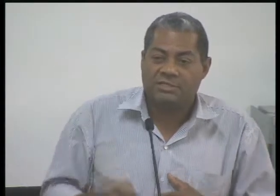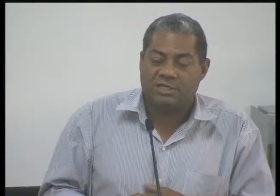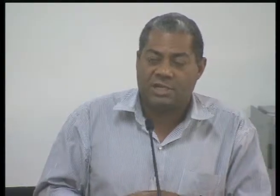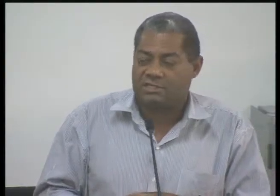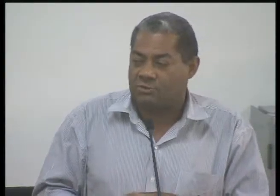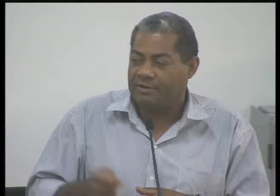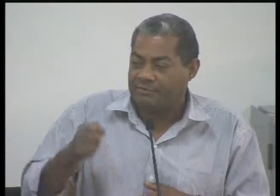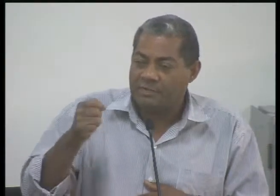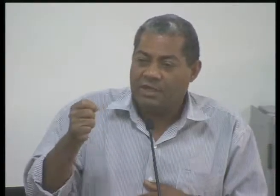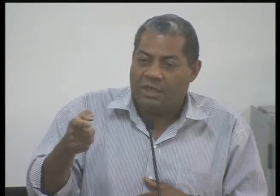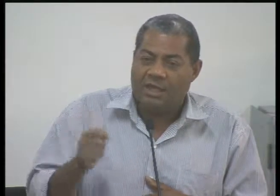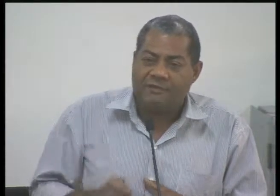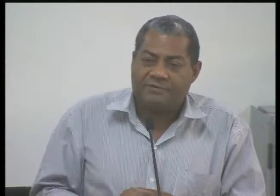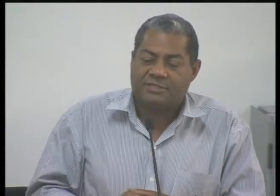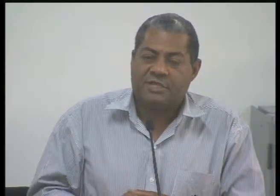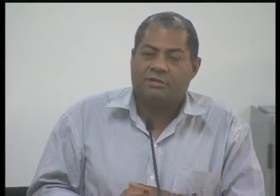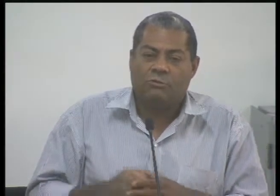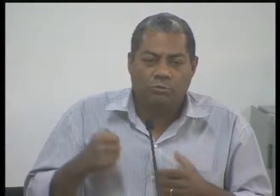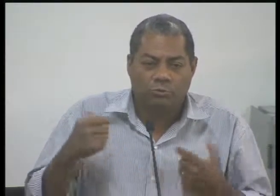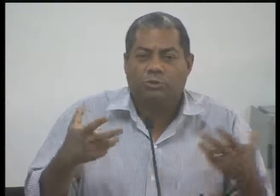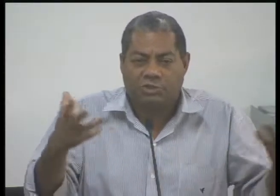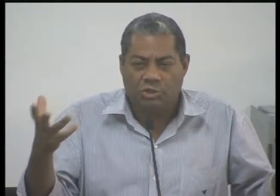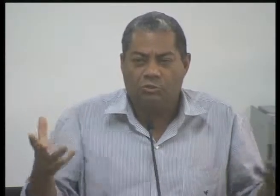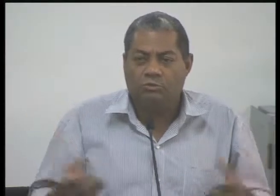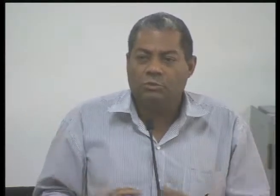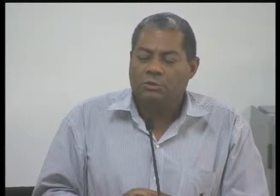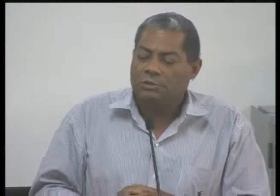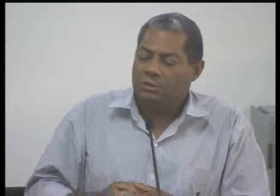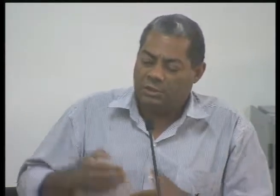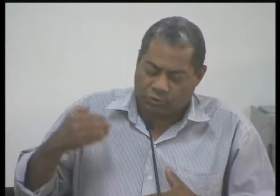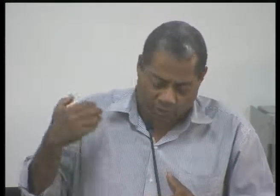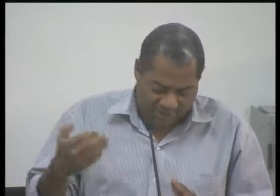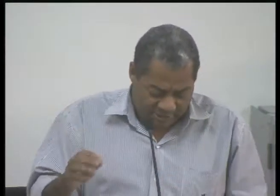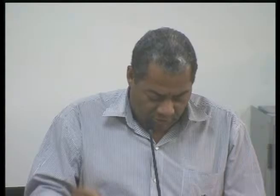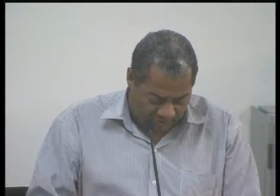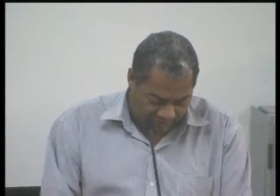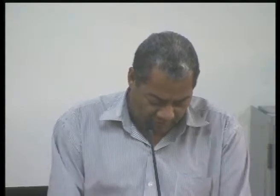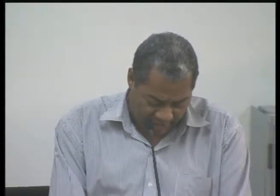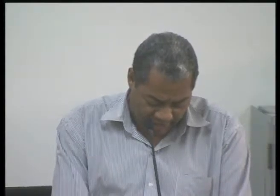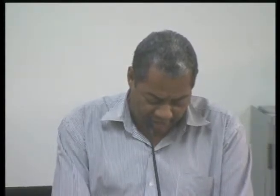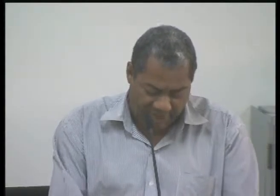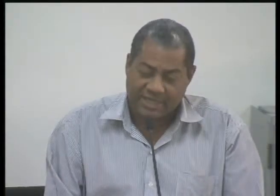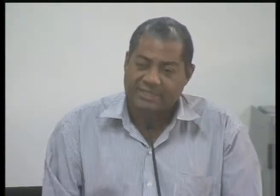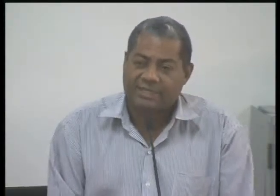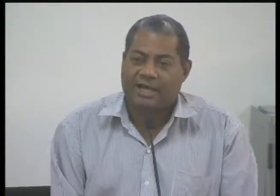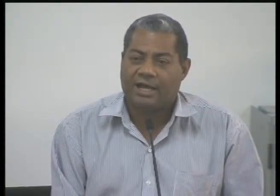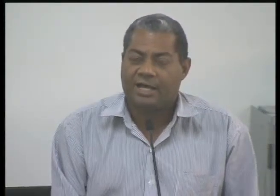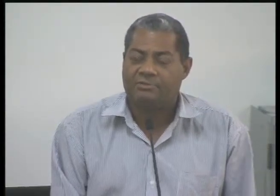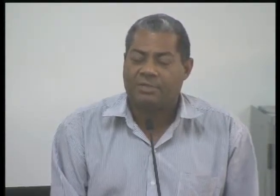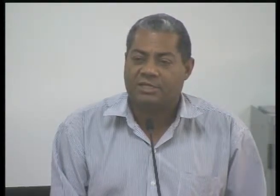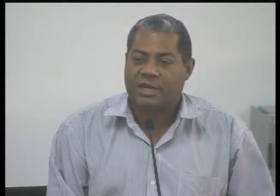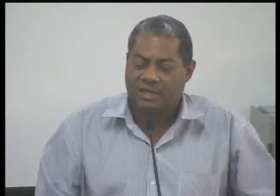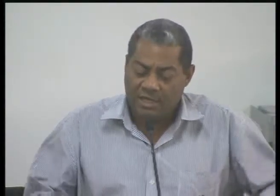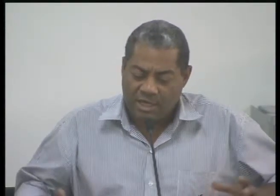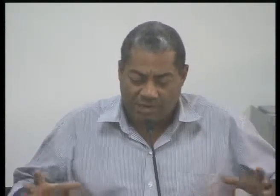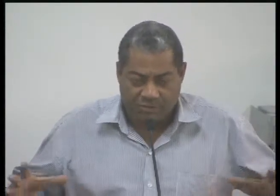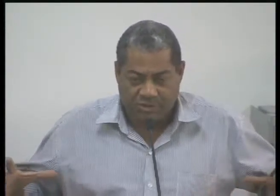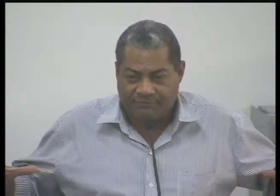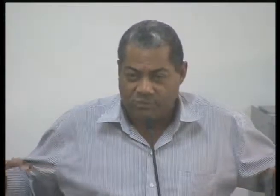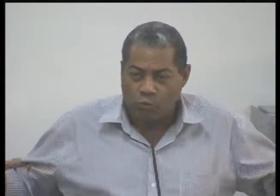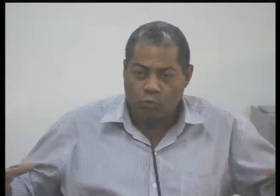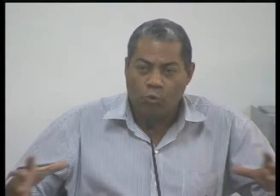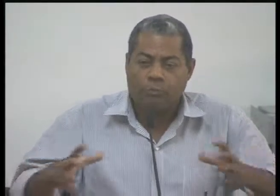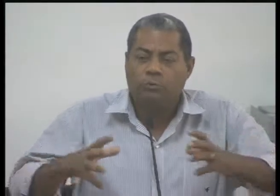faculdade, todas as faculdades. Está aqui o pessoal da Unicamp, eu tenho certeza, pessoal, tanto da Faculdade de Ciência, como a AFC,